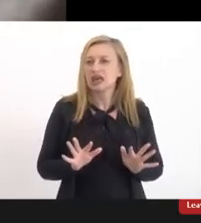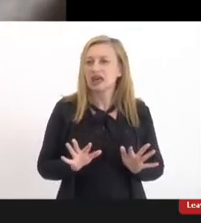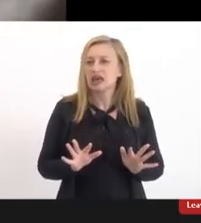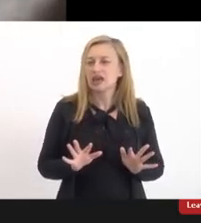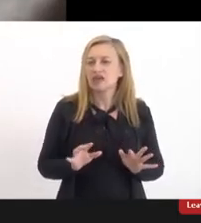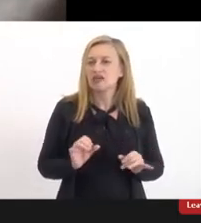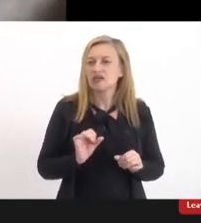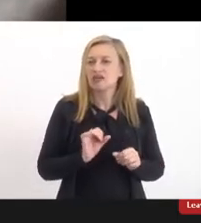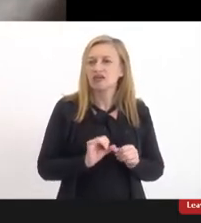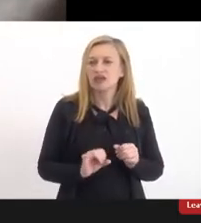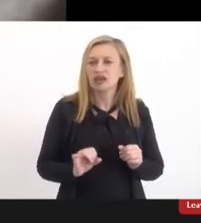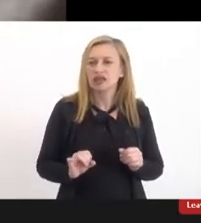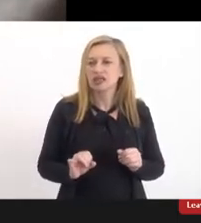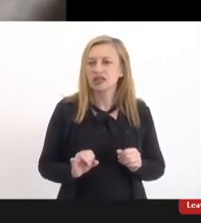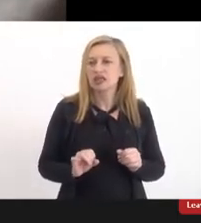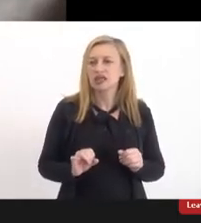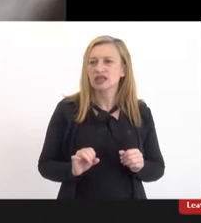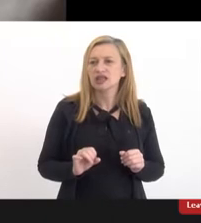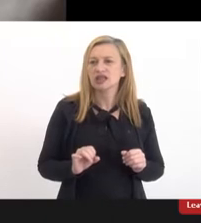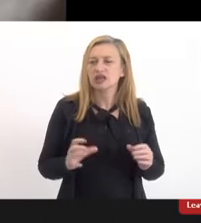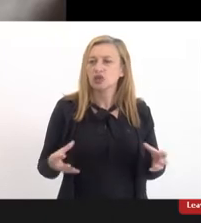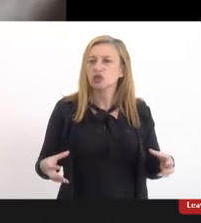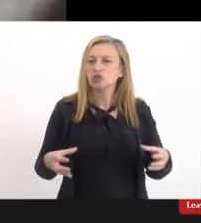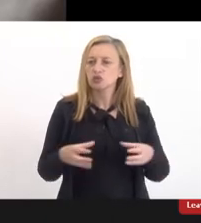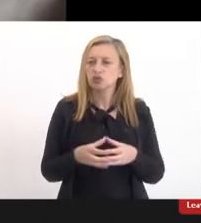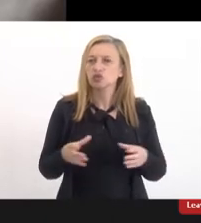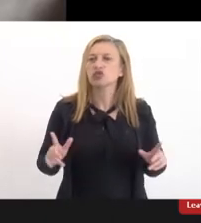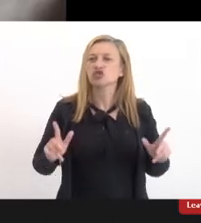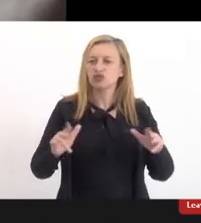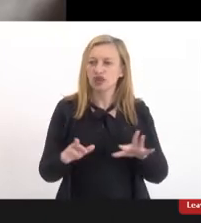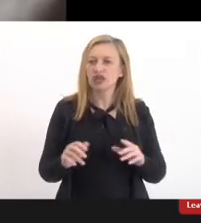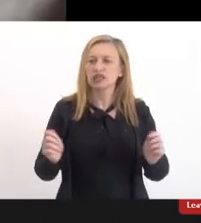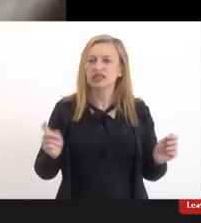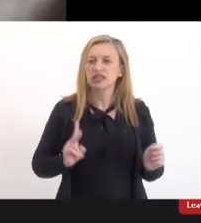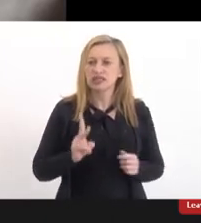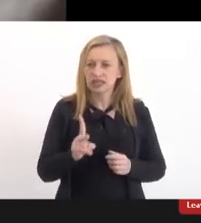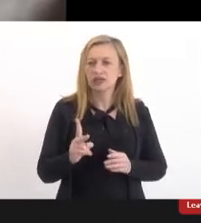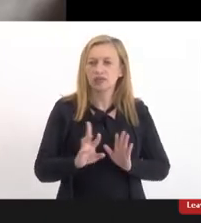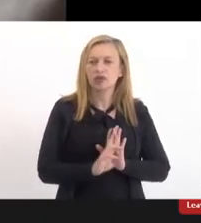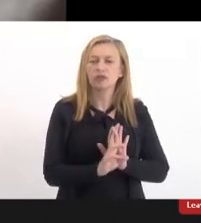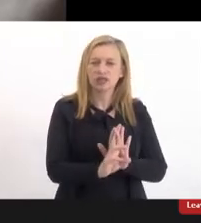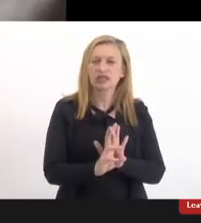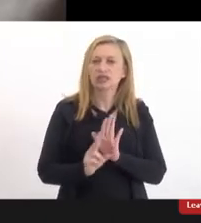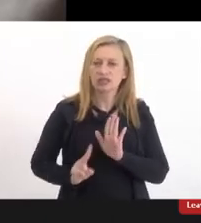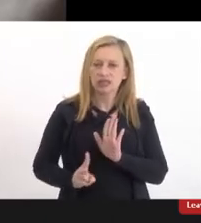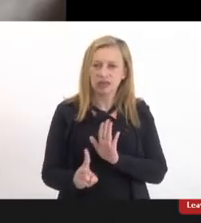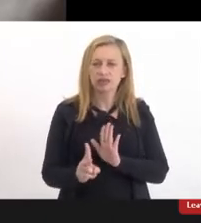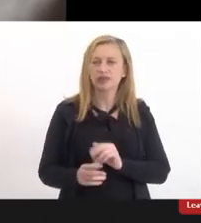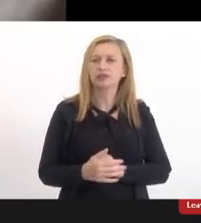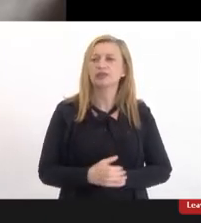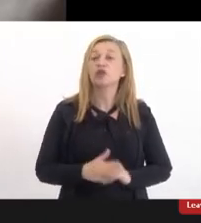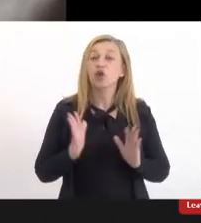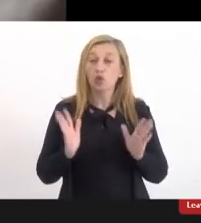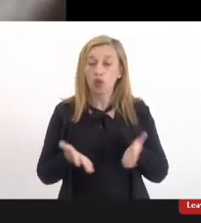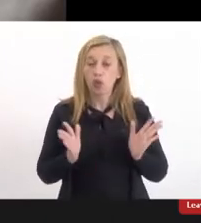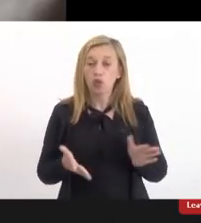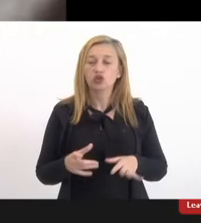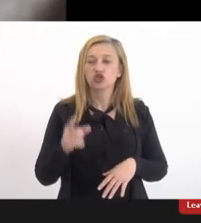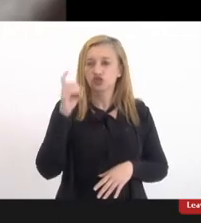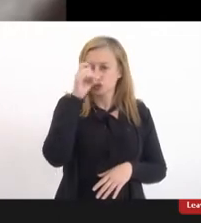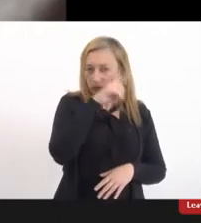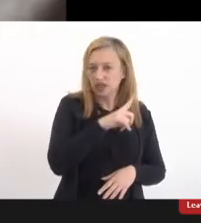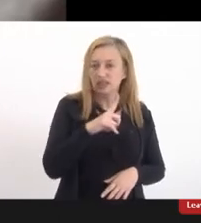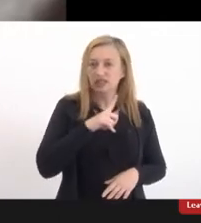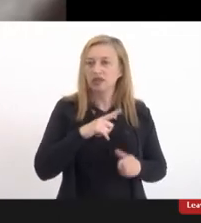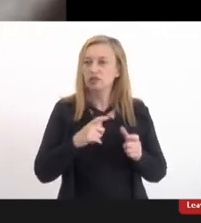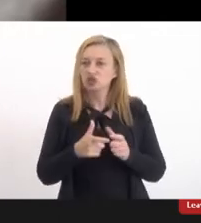fazer as atividades em conjunto dentro do possível sempre tem uma representatividade hoje a gente tem dificuldade